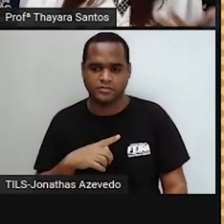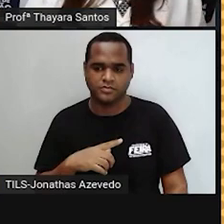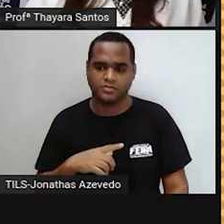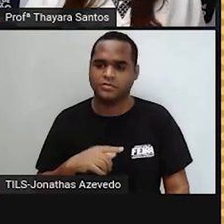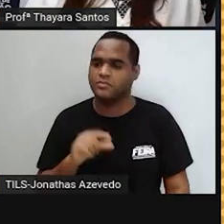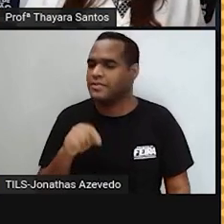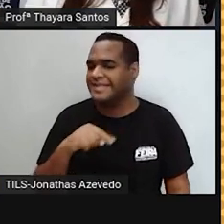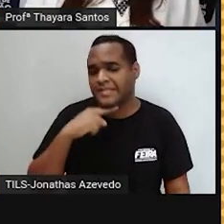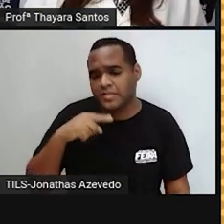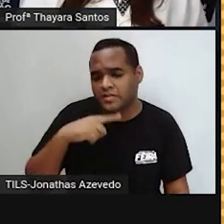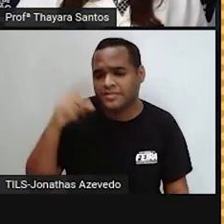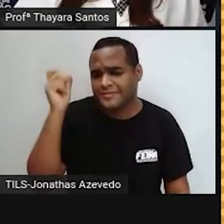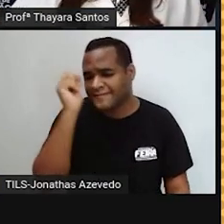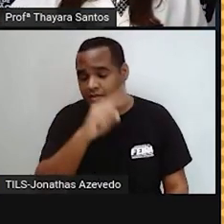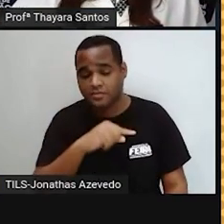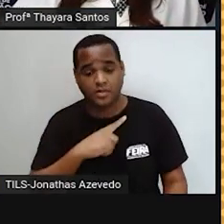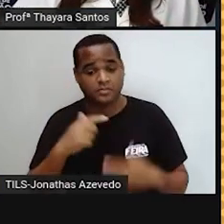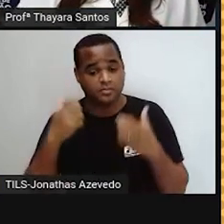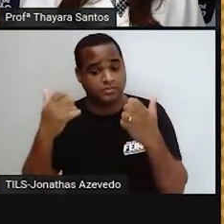que vocês tiveram com esse conteúdo.